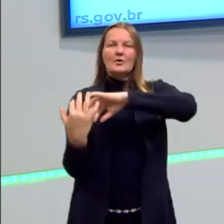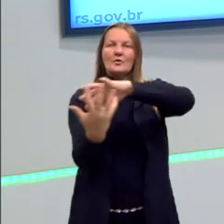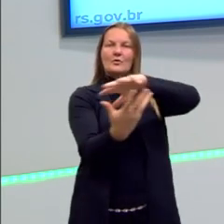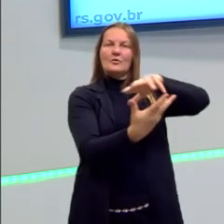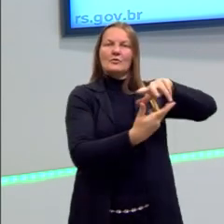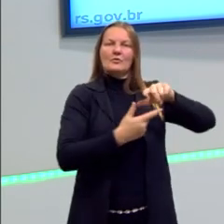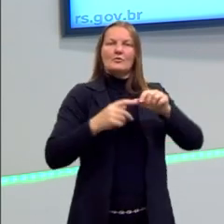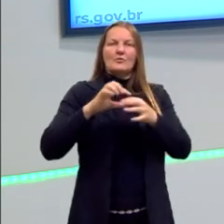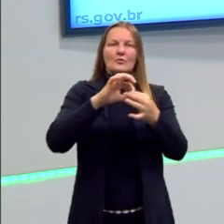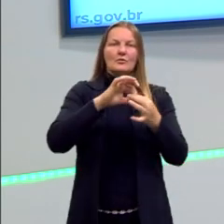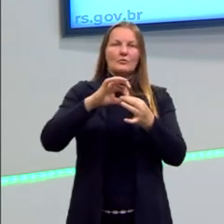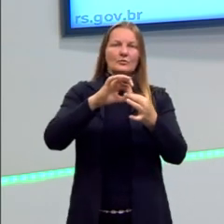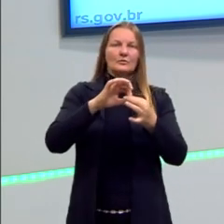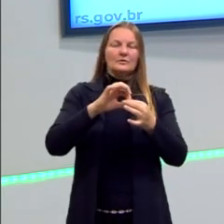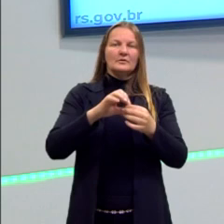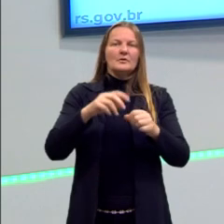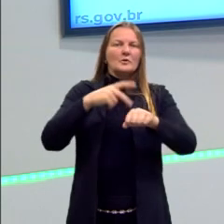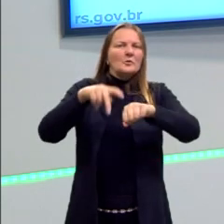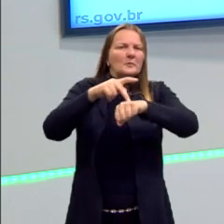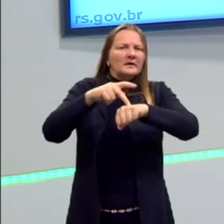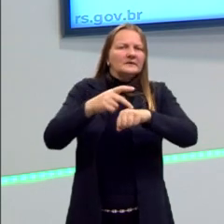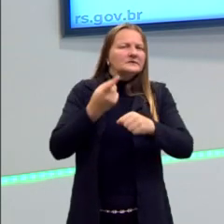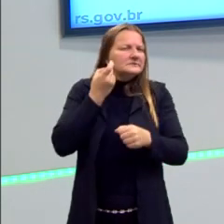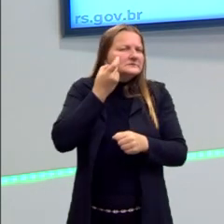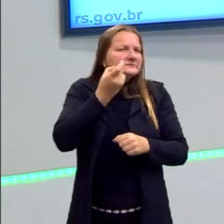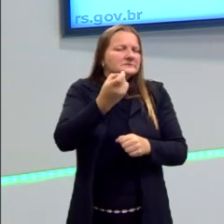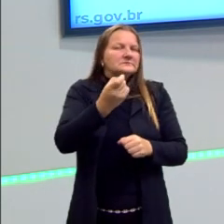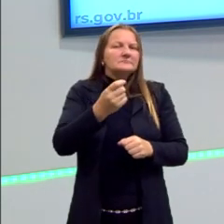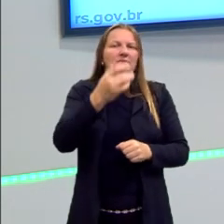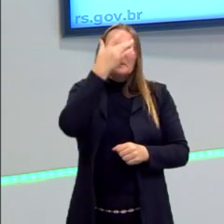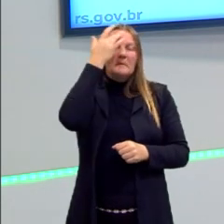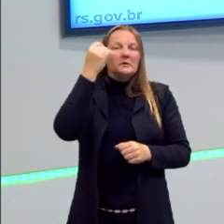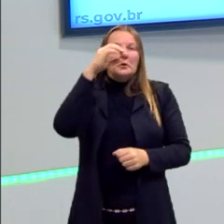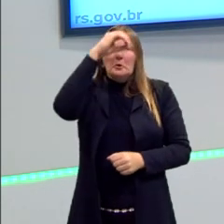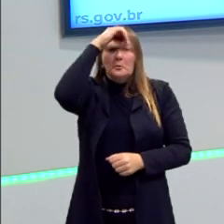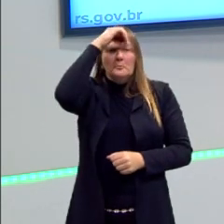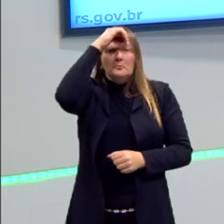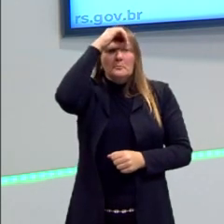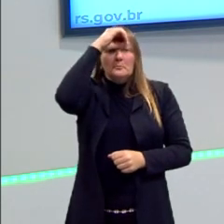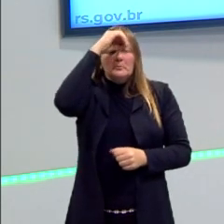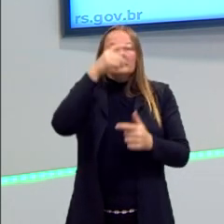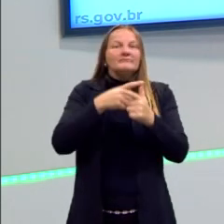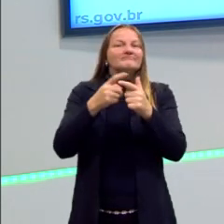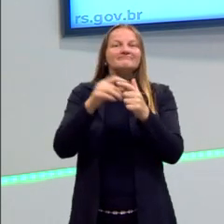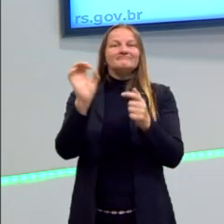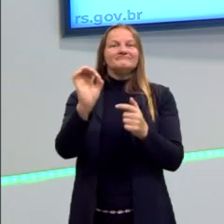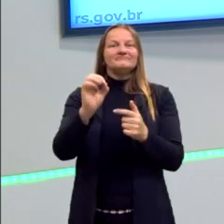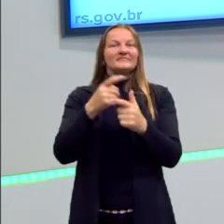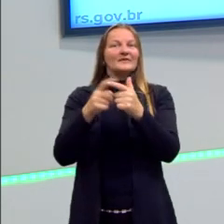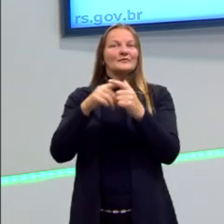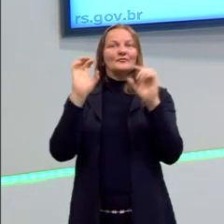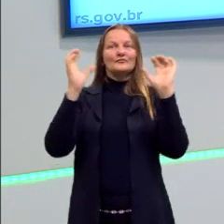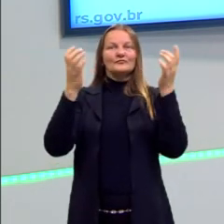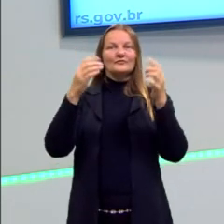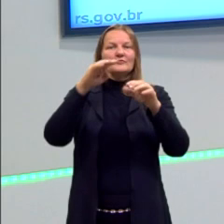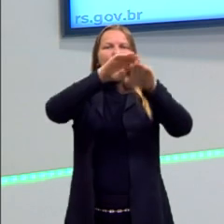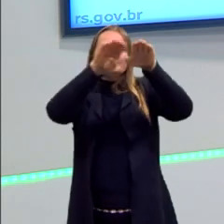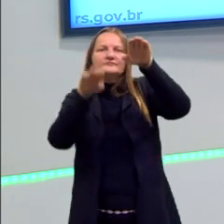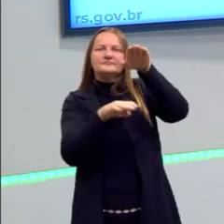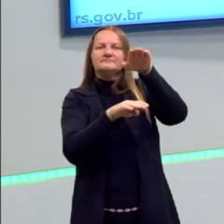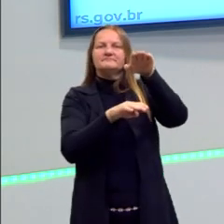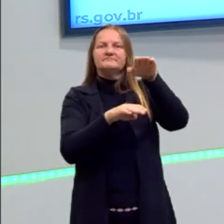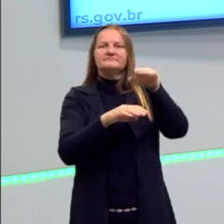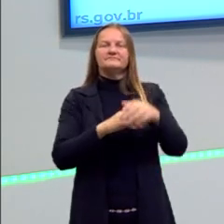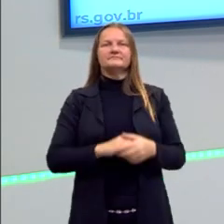Os países não estão interessados em alguém que não tenha seus problemas resolvidos, como a desigualdade, educação, etc.